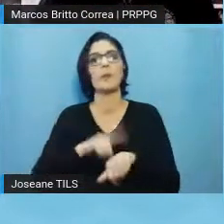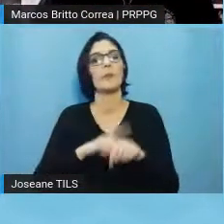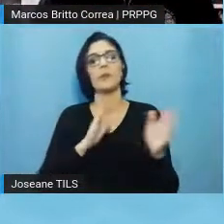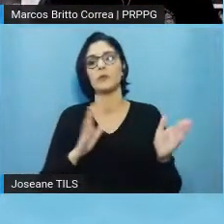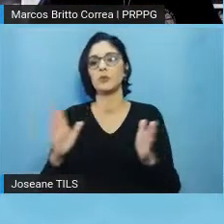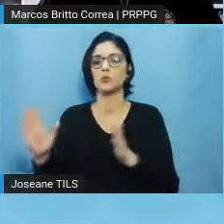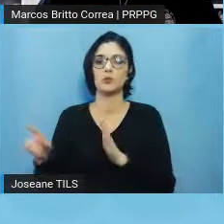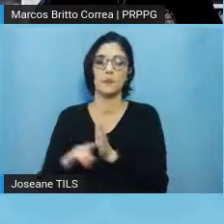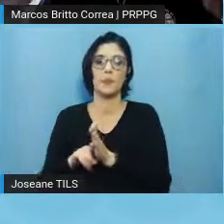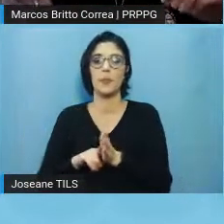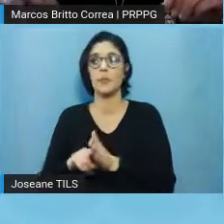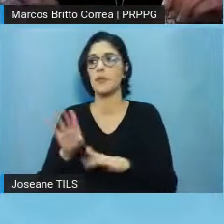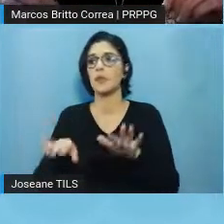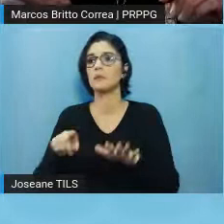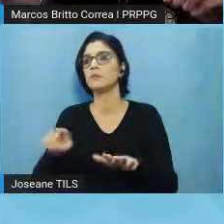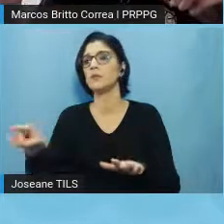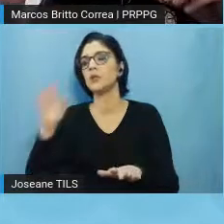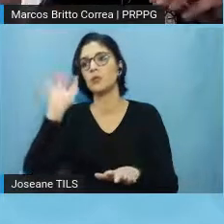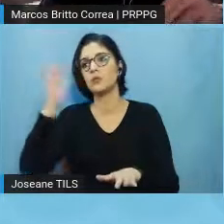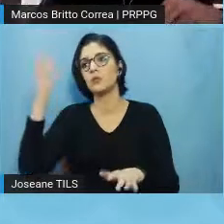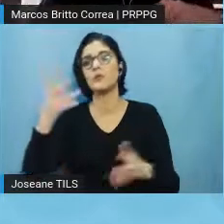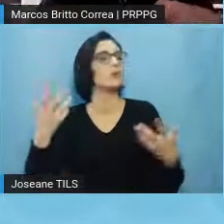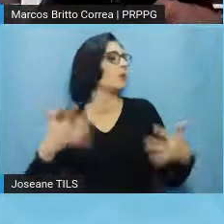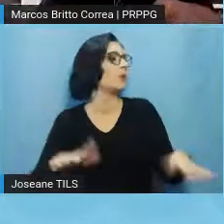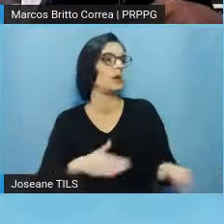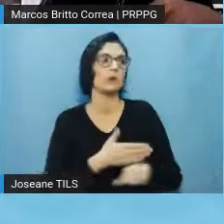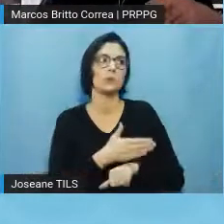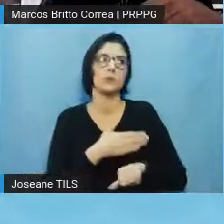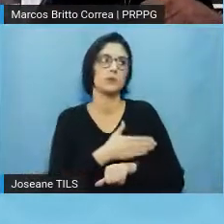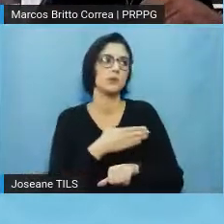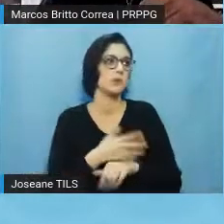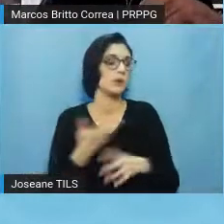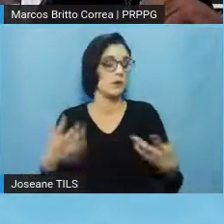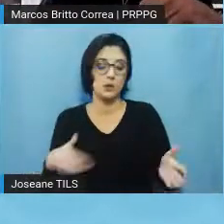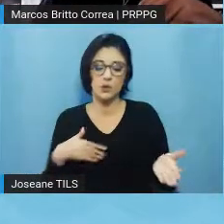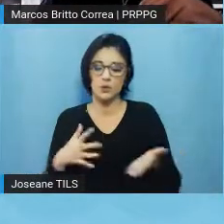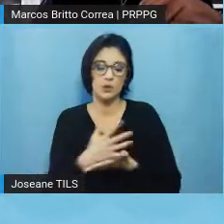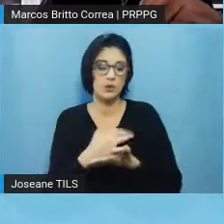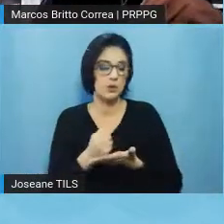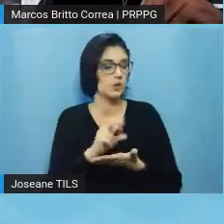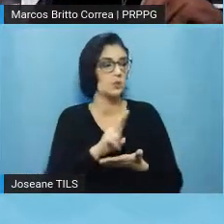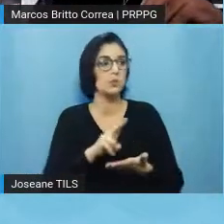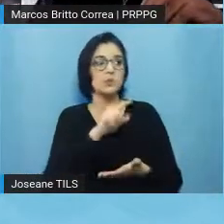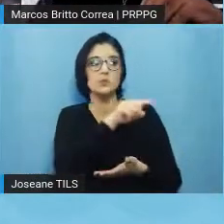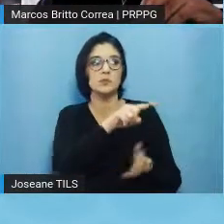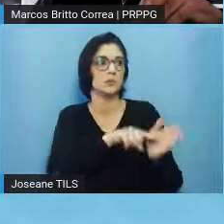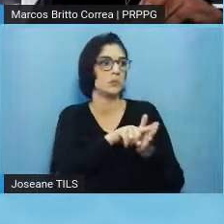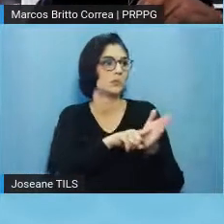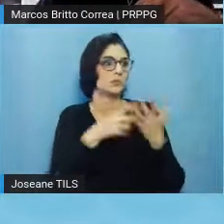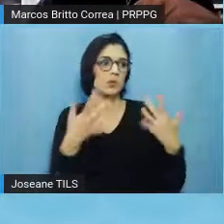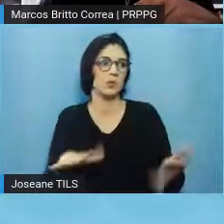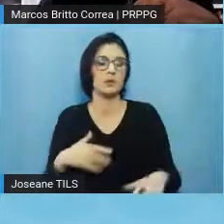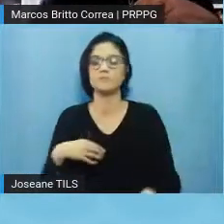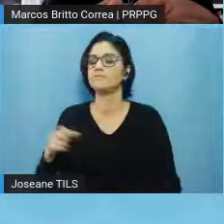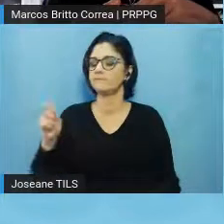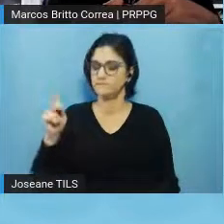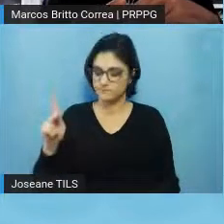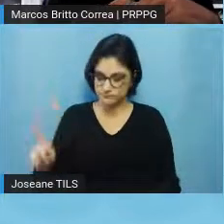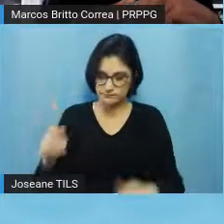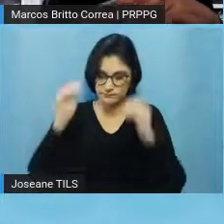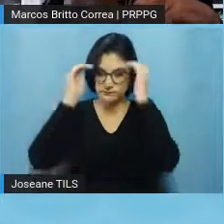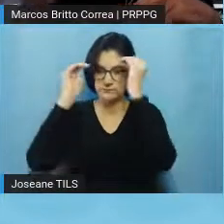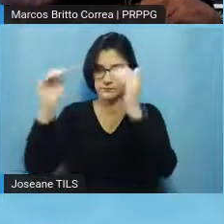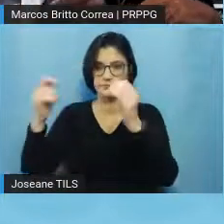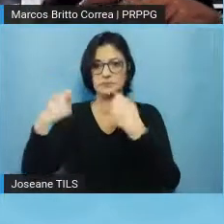resolver que ele não quer mais participar, ele pode dizer, não quero mais que os meus dados sejam utilizados nessa pesquisa, e o pesquisador tem a obrigação de tirar os dados